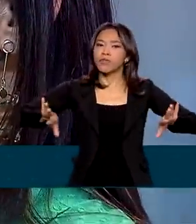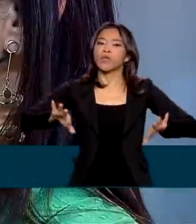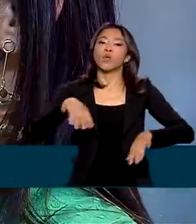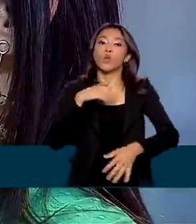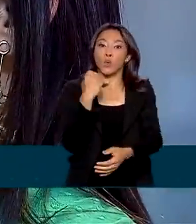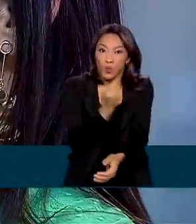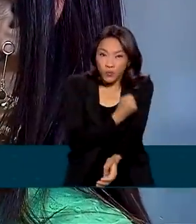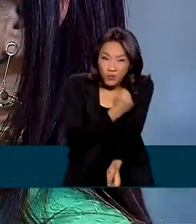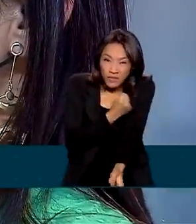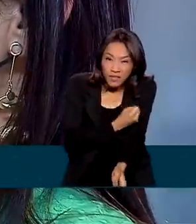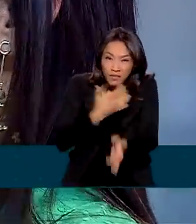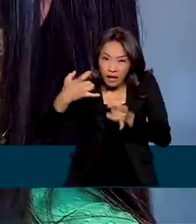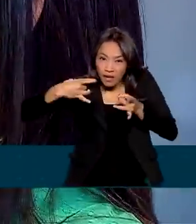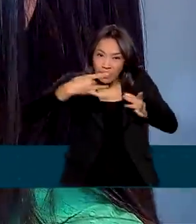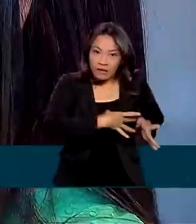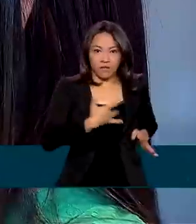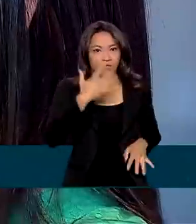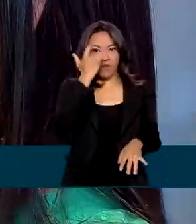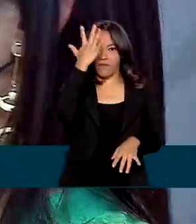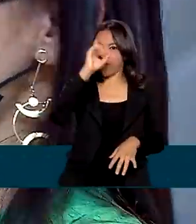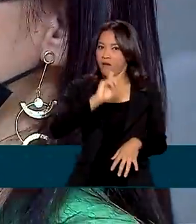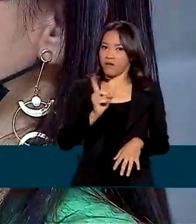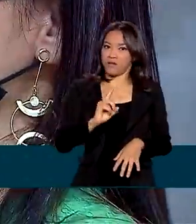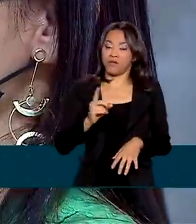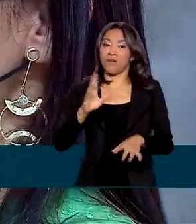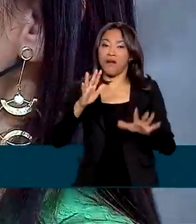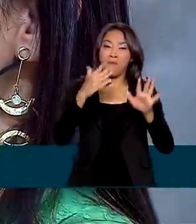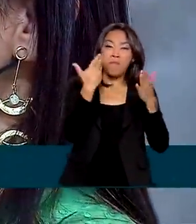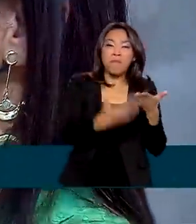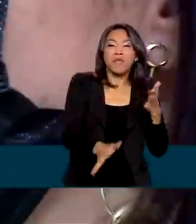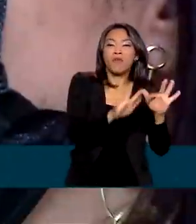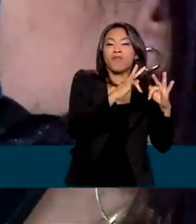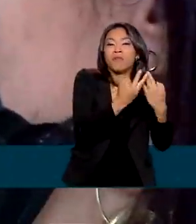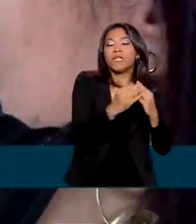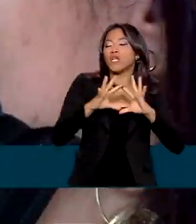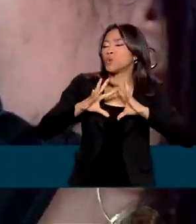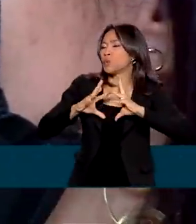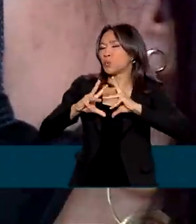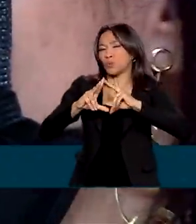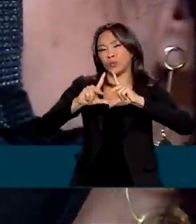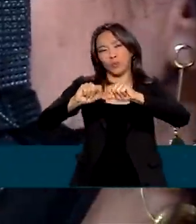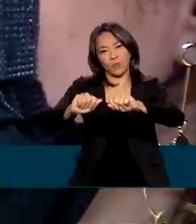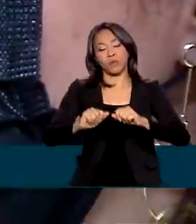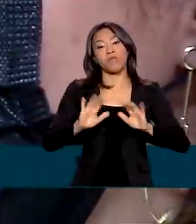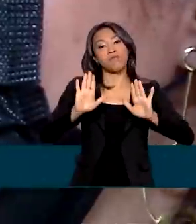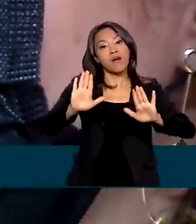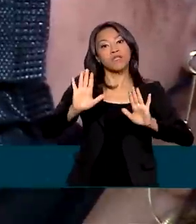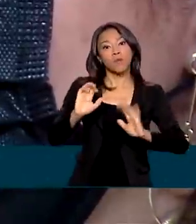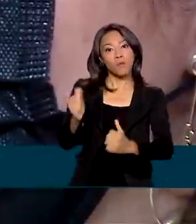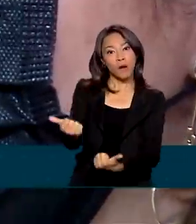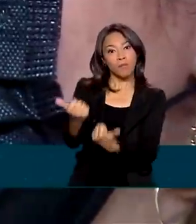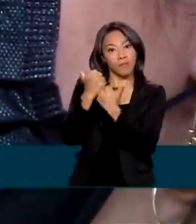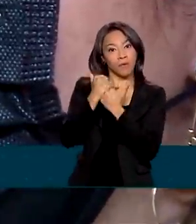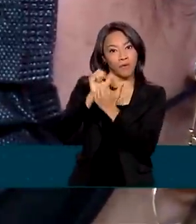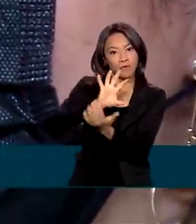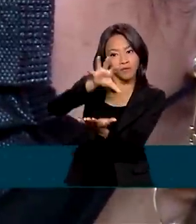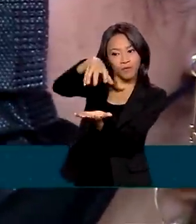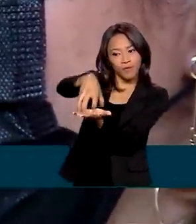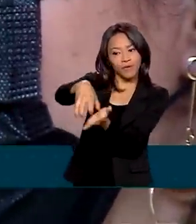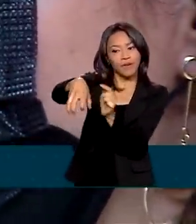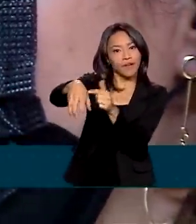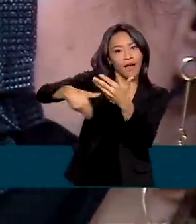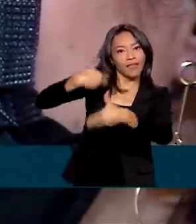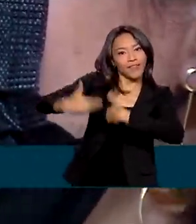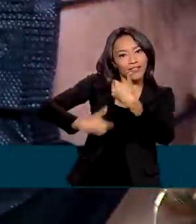drogas não foi fácil. Ela perdeu a família e tudo o que tinha. Mas, com o apoio de uma comunidade terapêutica,